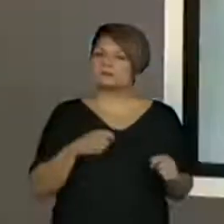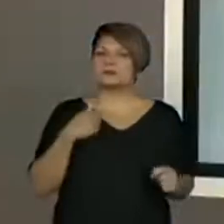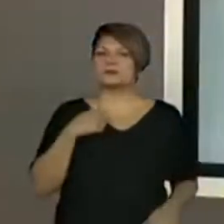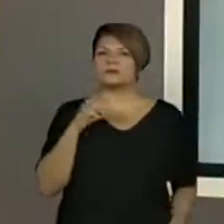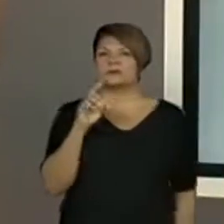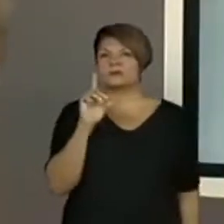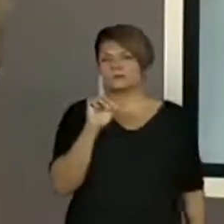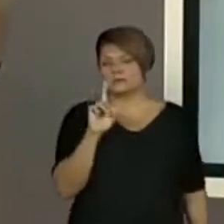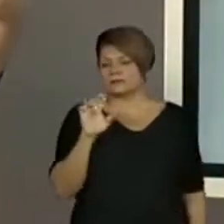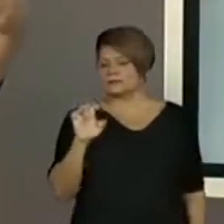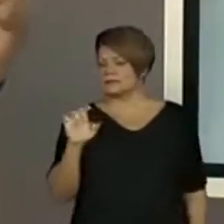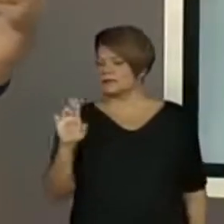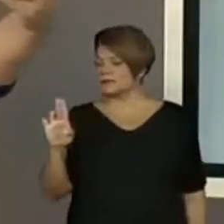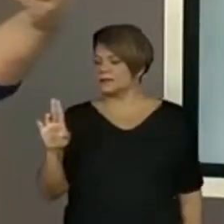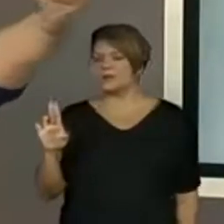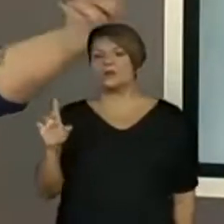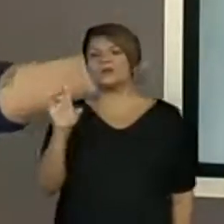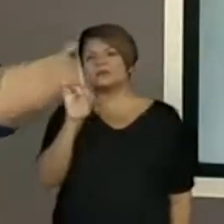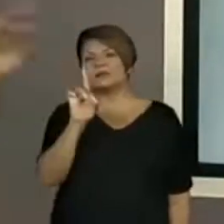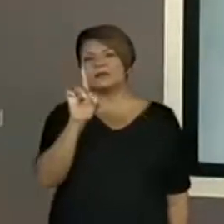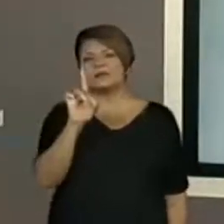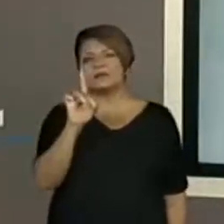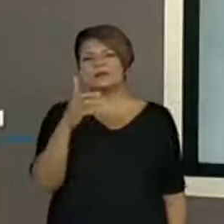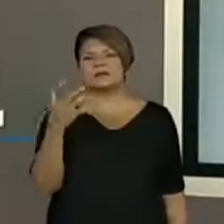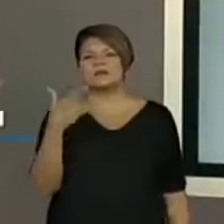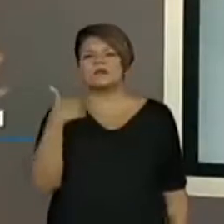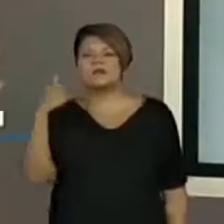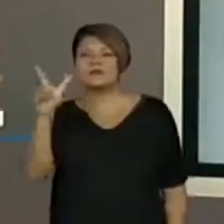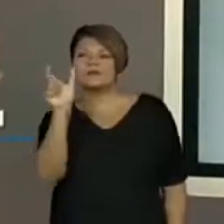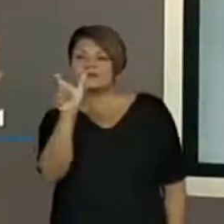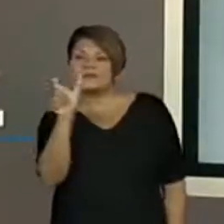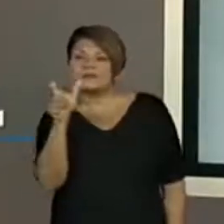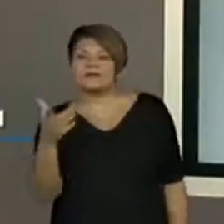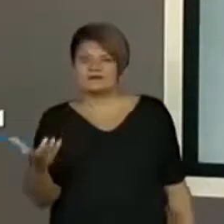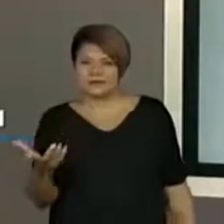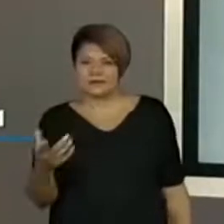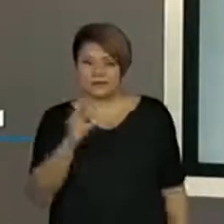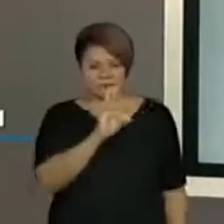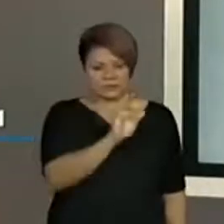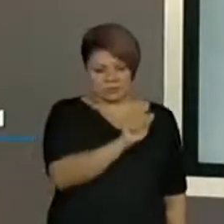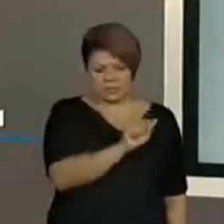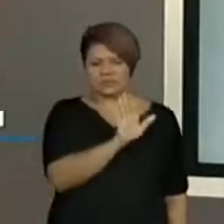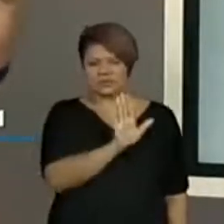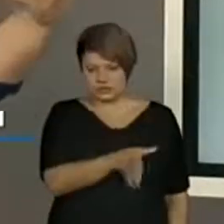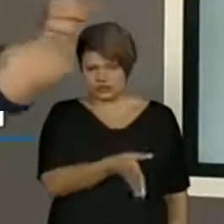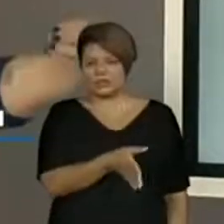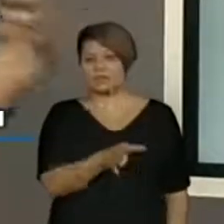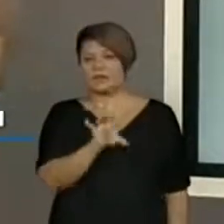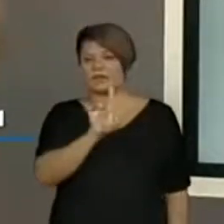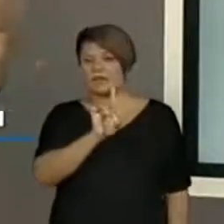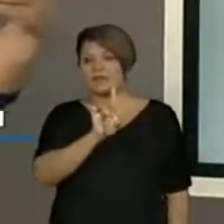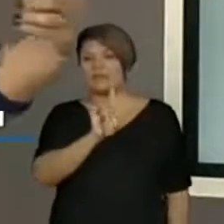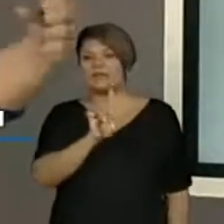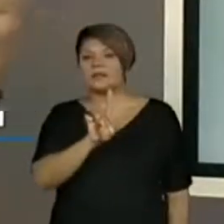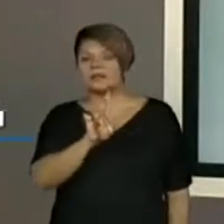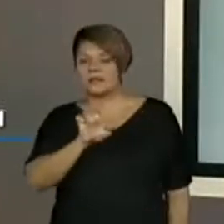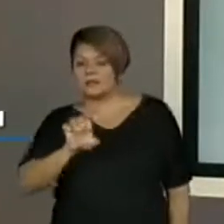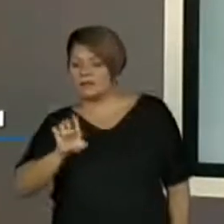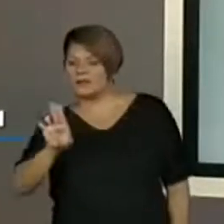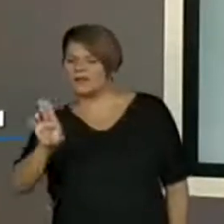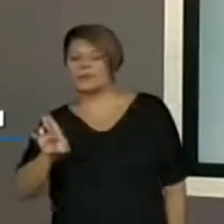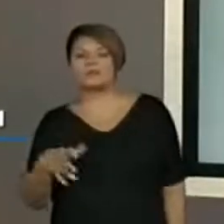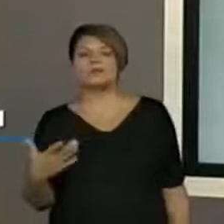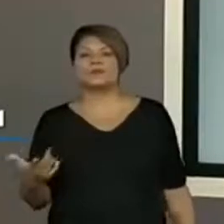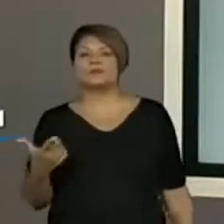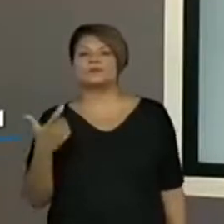o resto do nome do Tadeu? Porque o tá a gente já tem. E aí, Tadeu. E esse finalzinho?